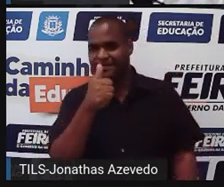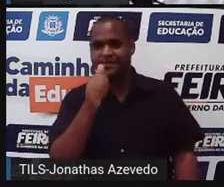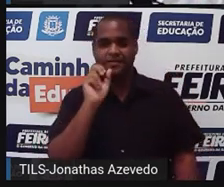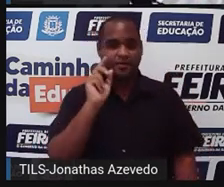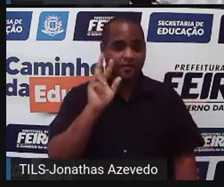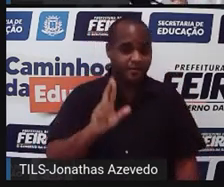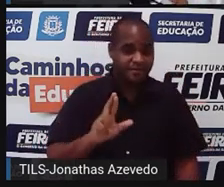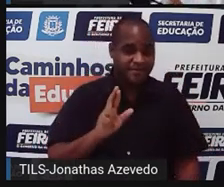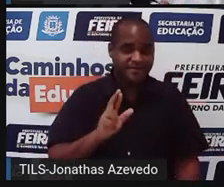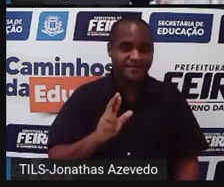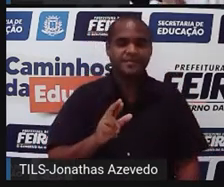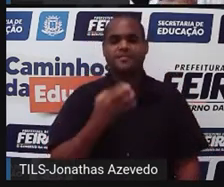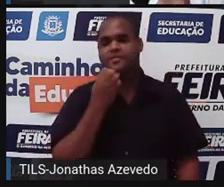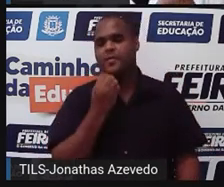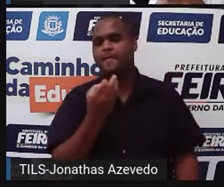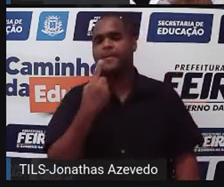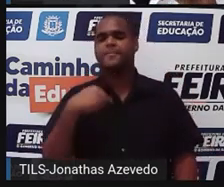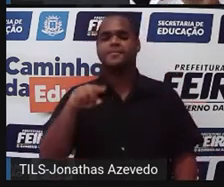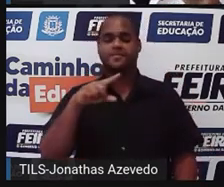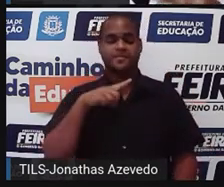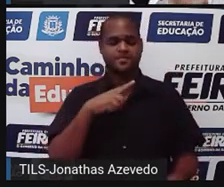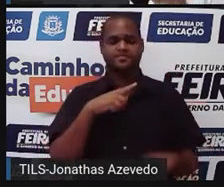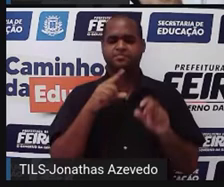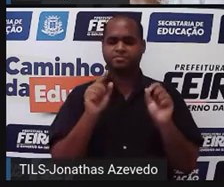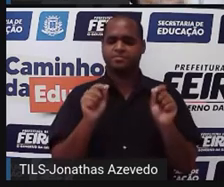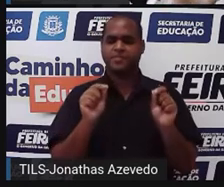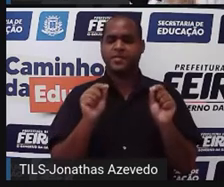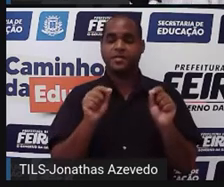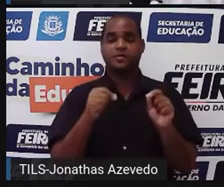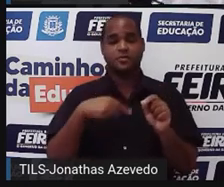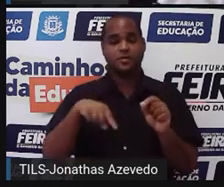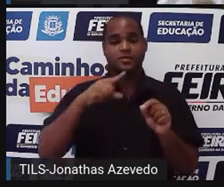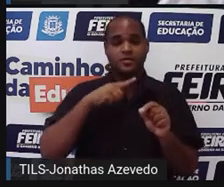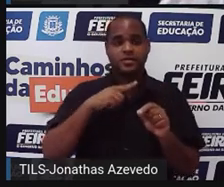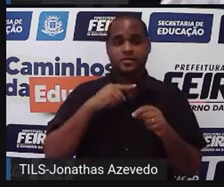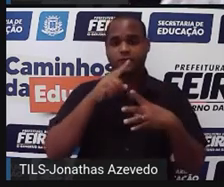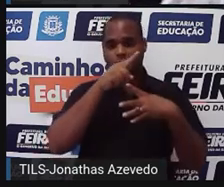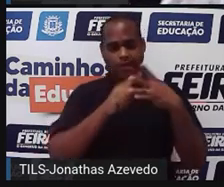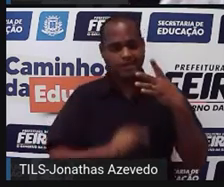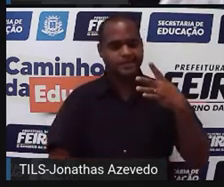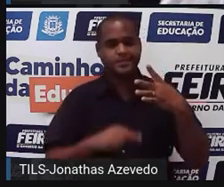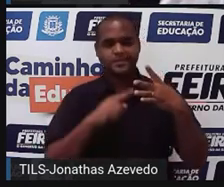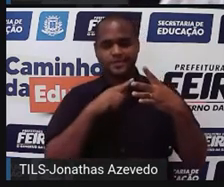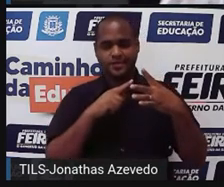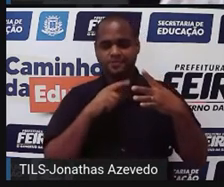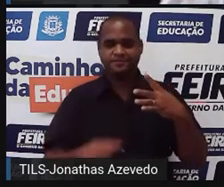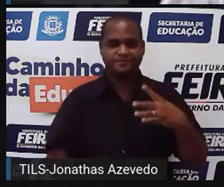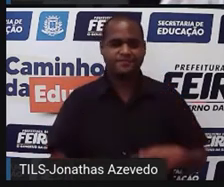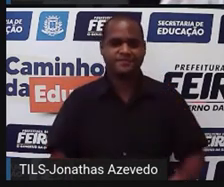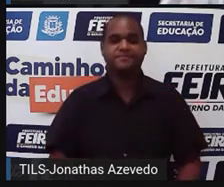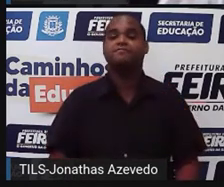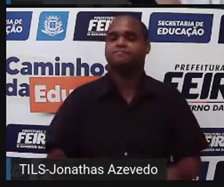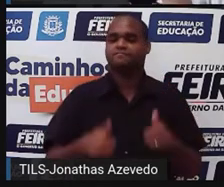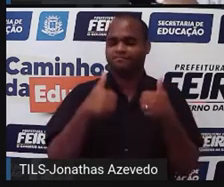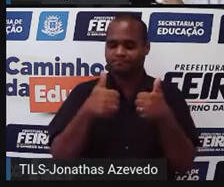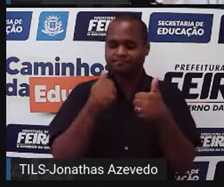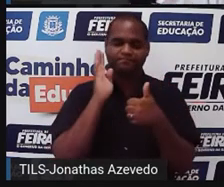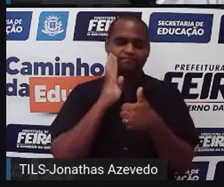Tranquilo? Bom, mas aqui a gente tá aí, né? A gente tá aí com os quatro passos. Beleza, massa.